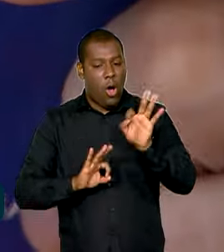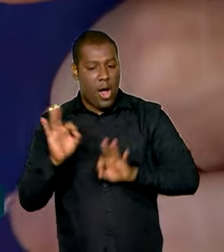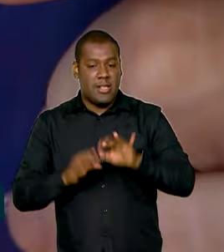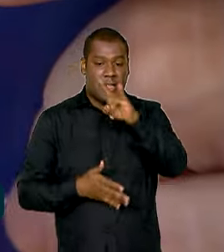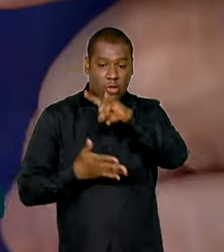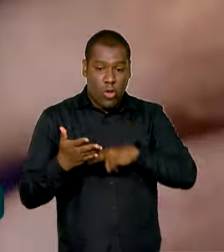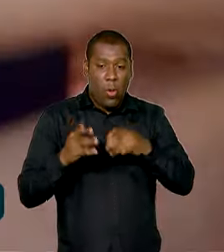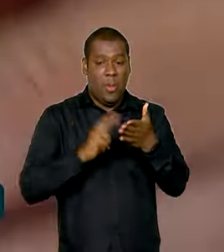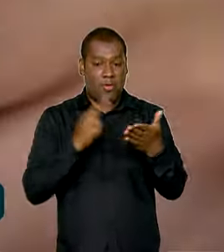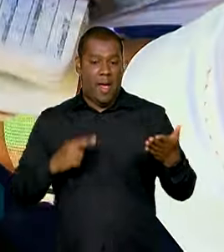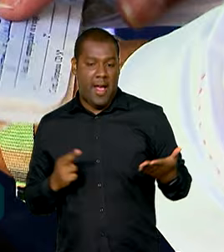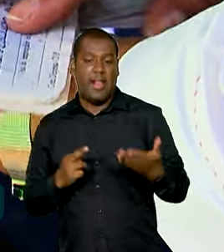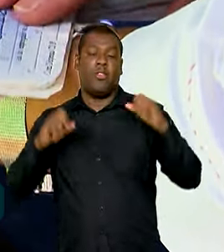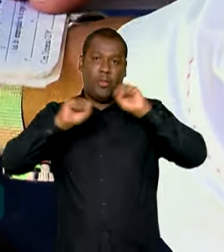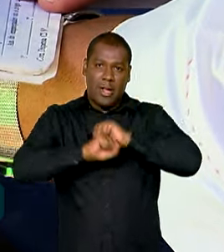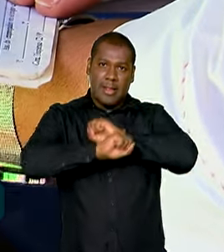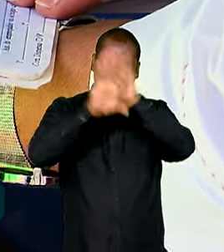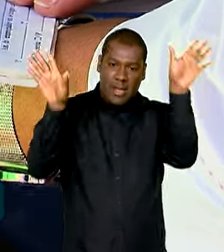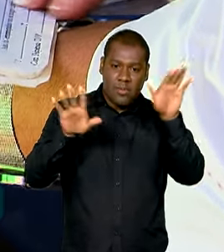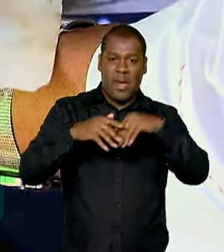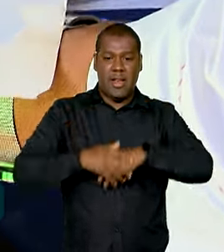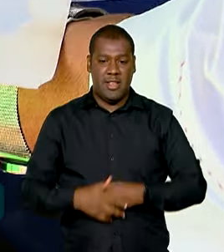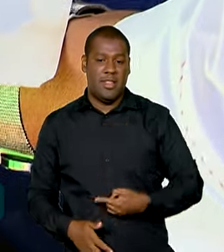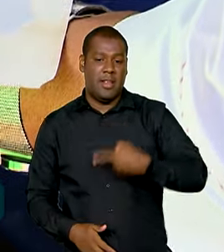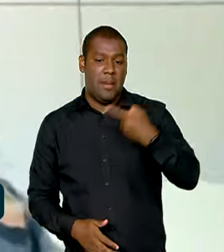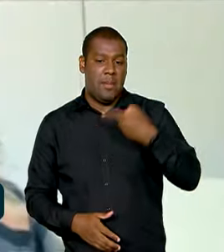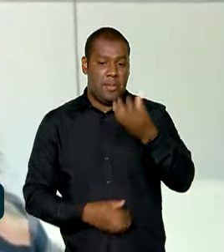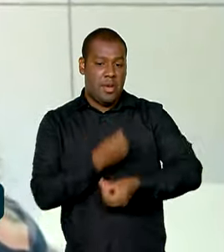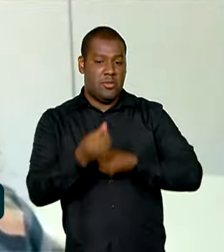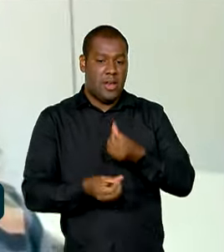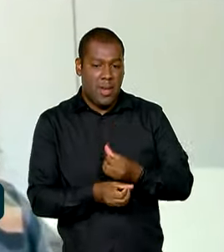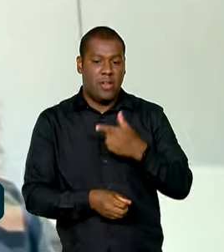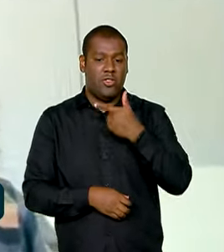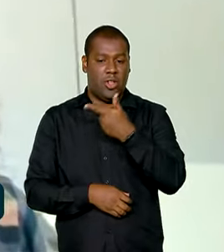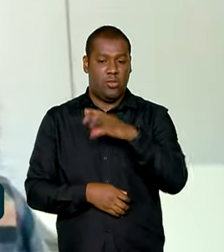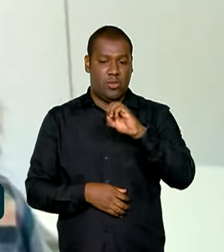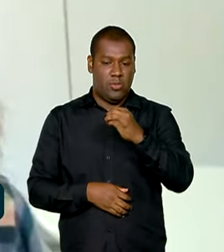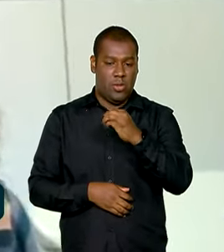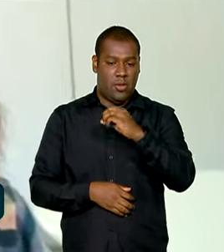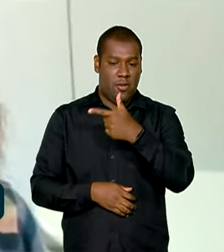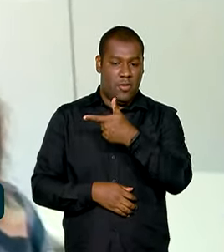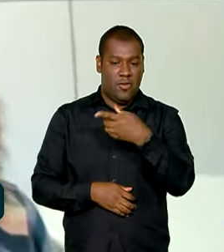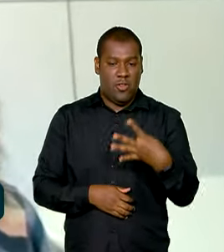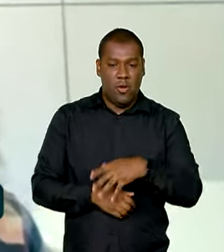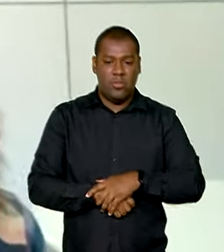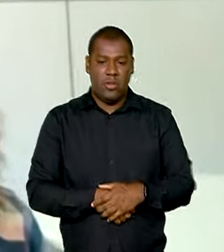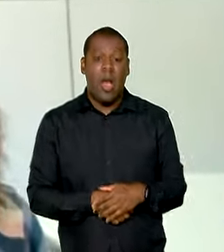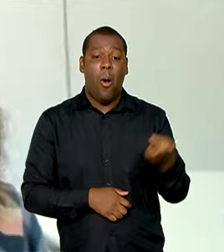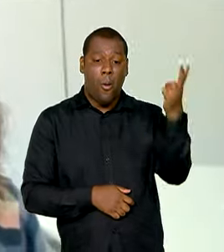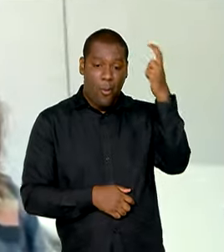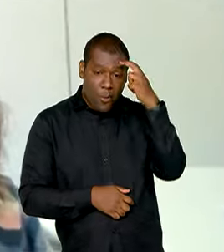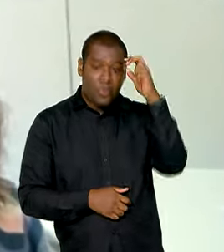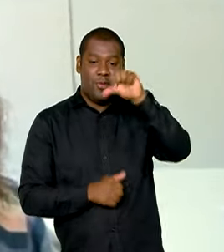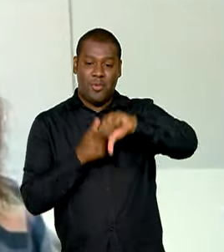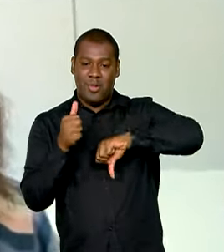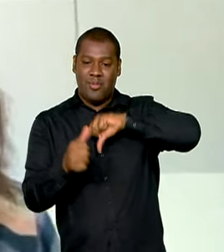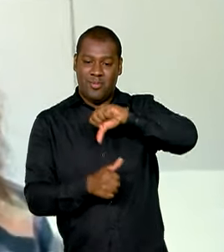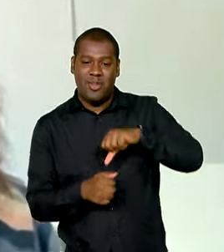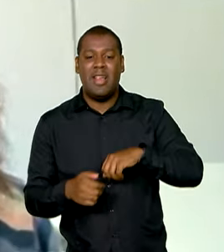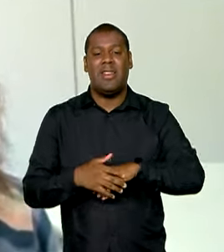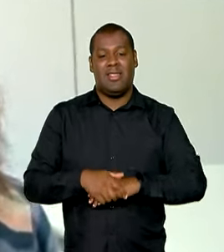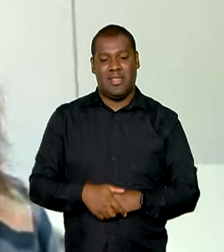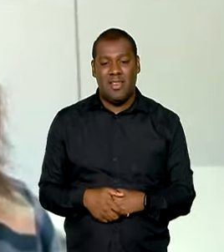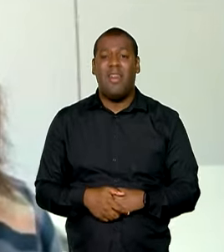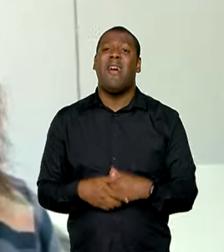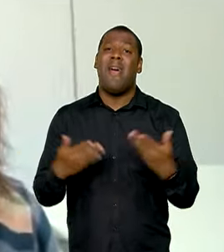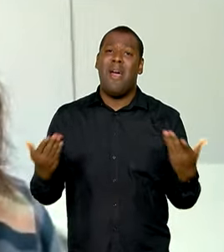remuneratórios do primeiro semestre de 2024. Essas mudanças culturais, elas tomam tempo. A